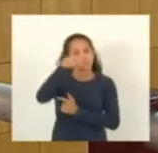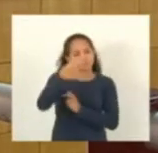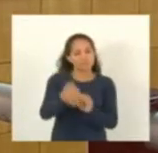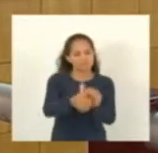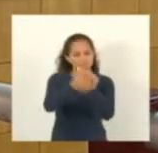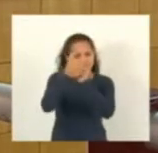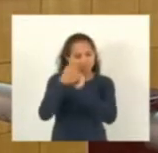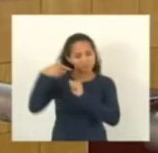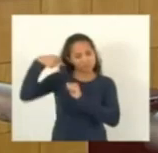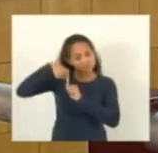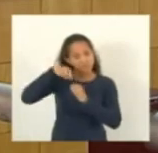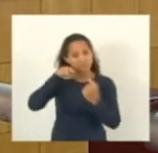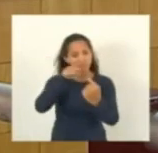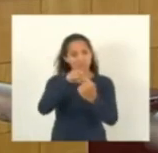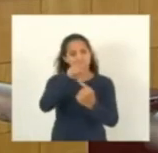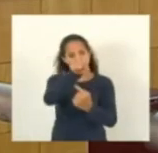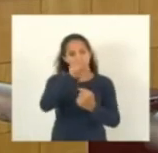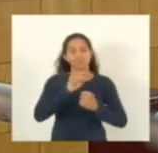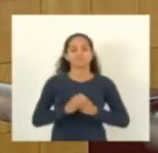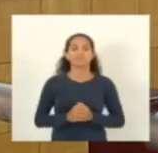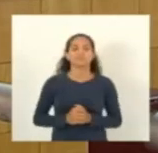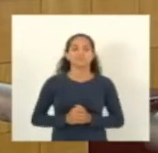nossa programação TV Assembleia mais perto de você